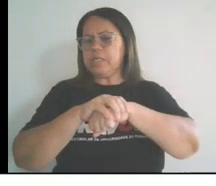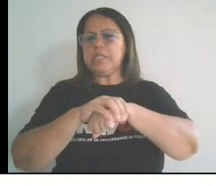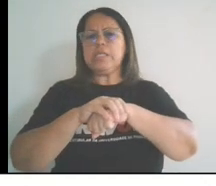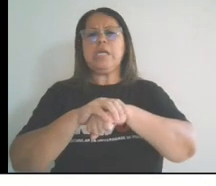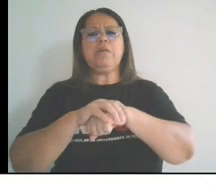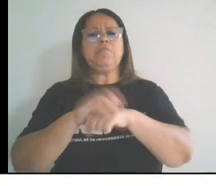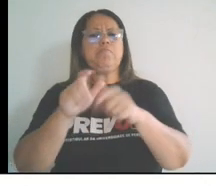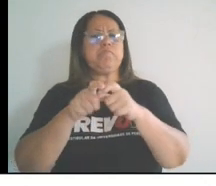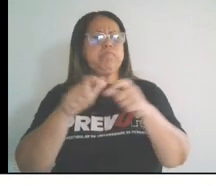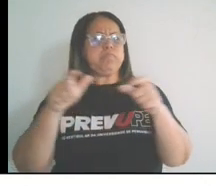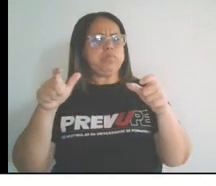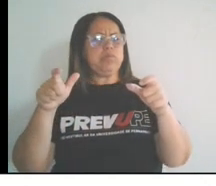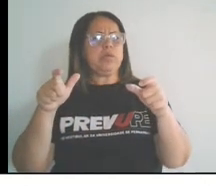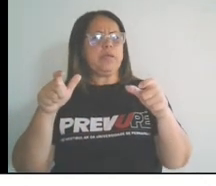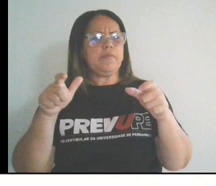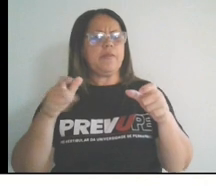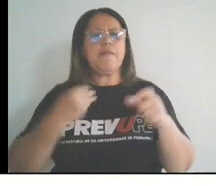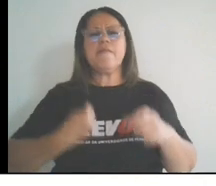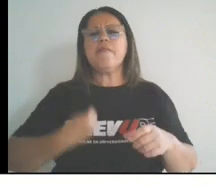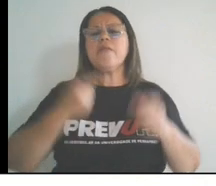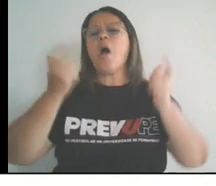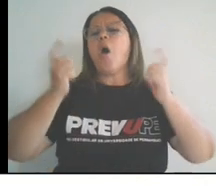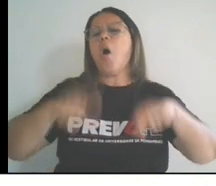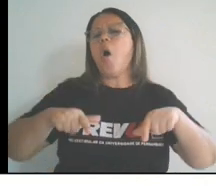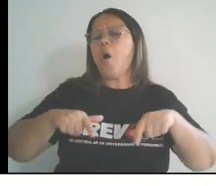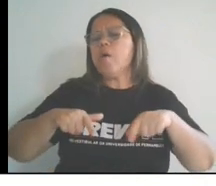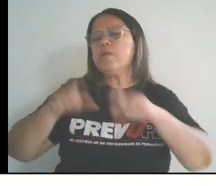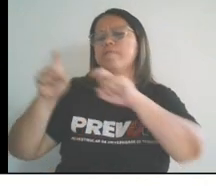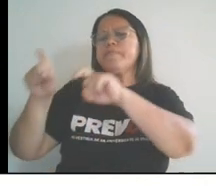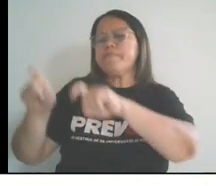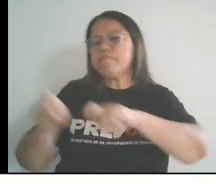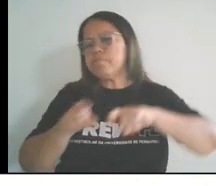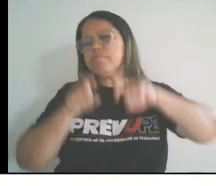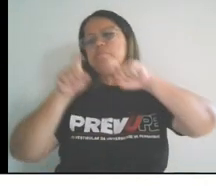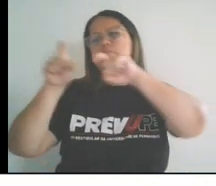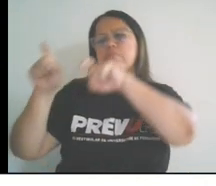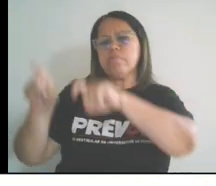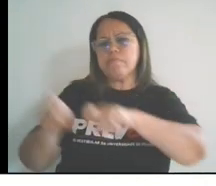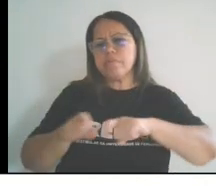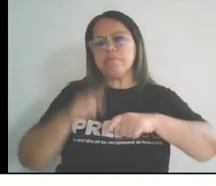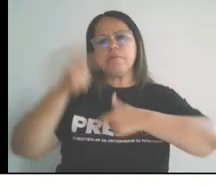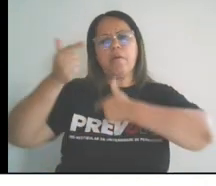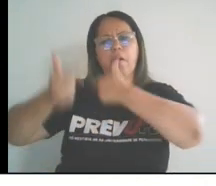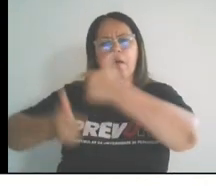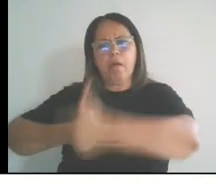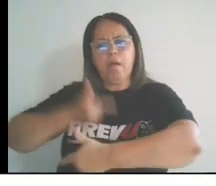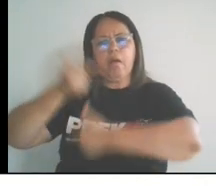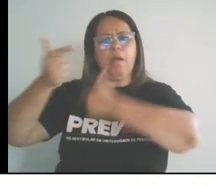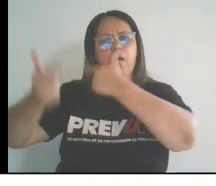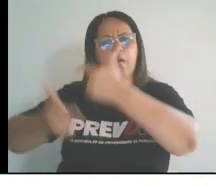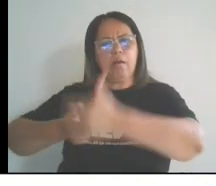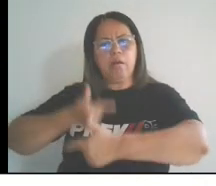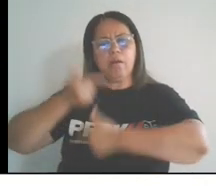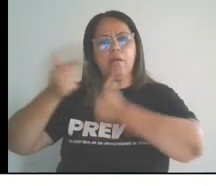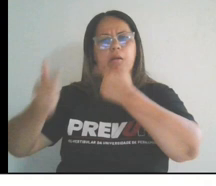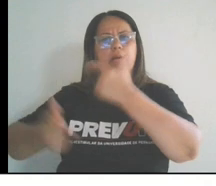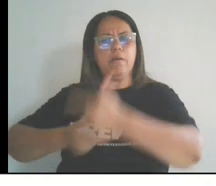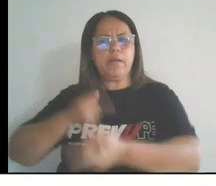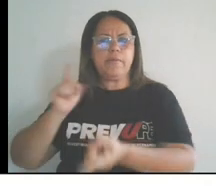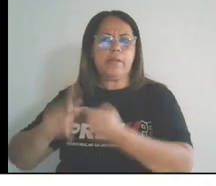vivia no campo, trabalhando em propriedades rurais ligadas à produção agrícola e à pecuária.